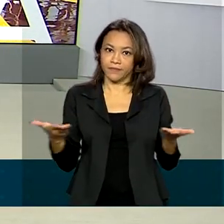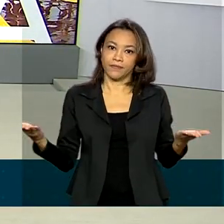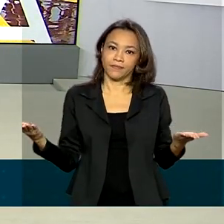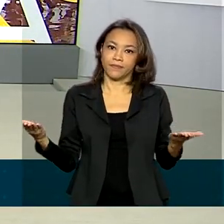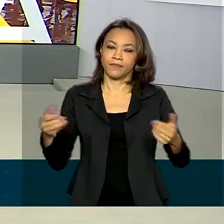Receita Federal.